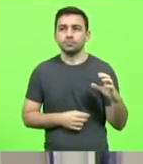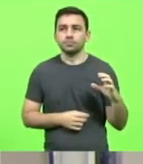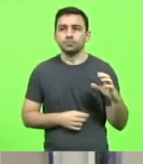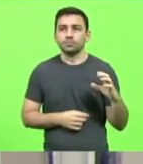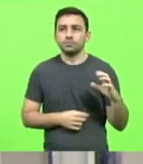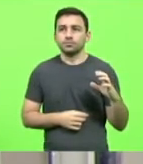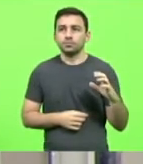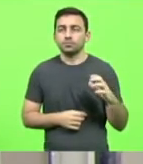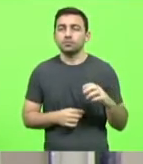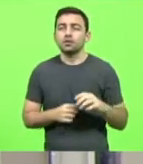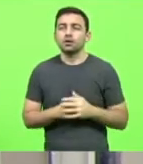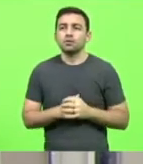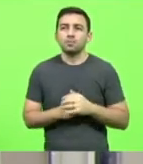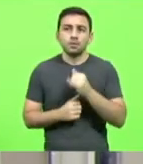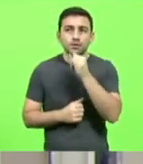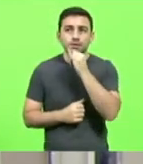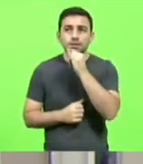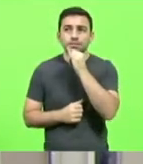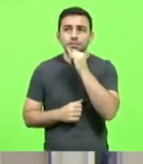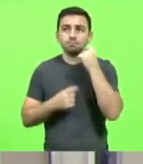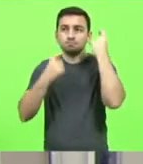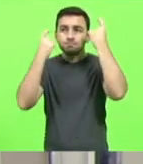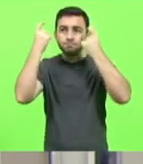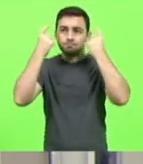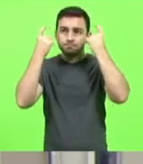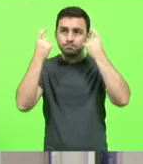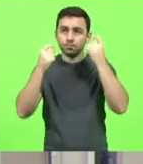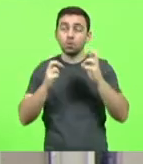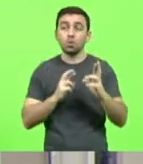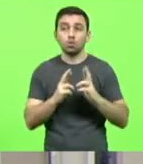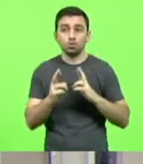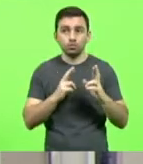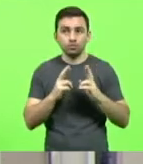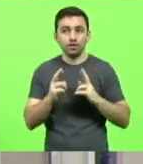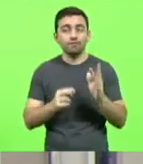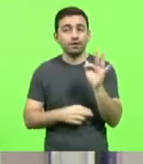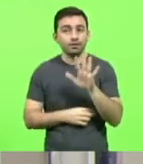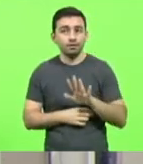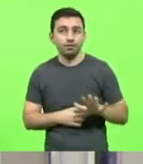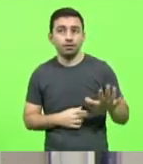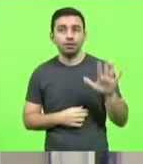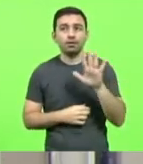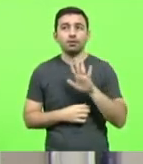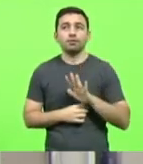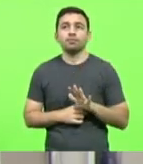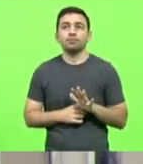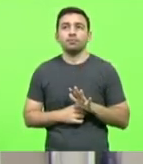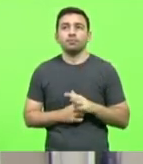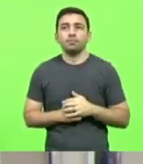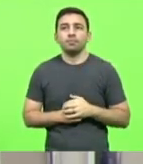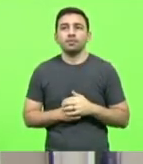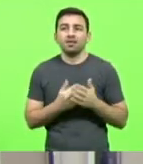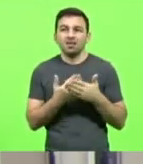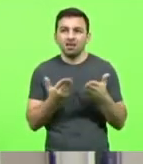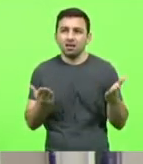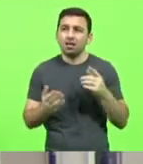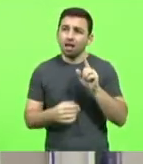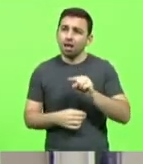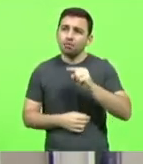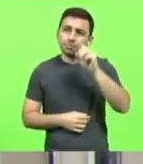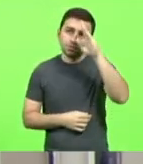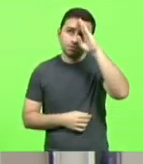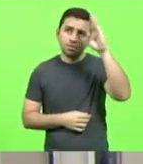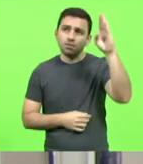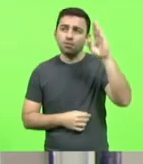entre eles a preocupação com relação às rodovias federais, que são as principais rodovias